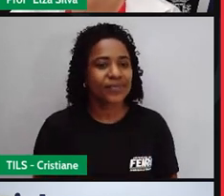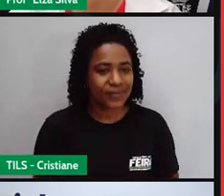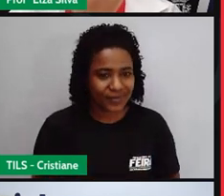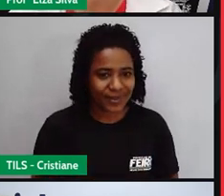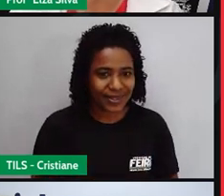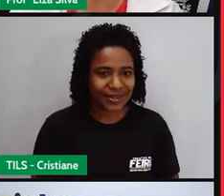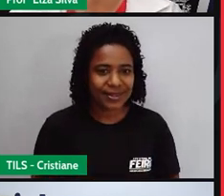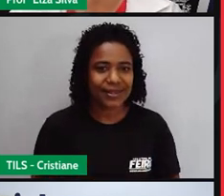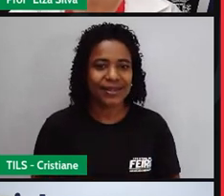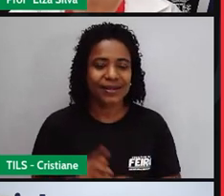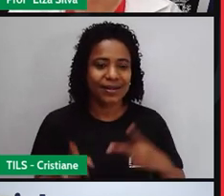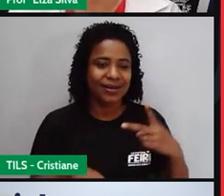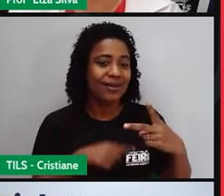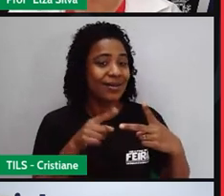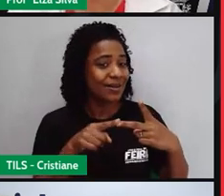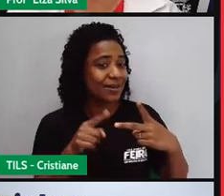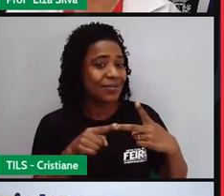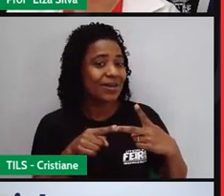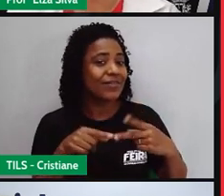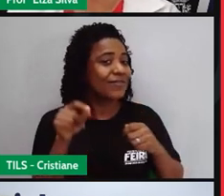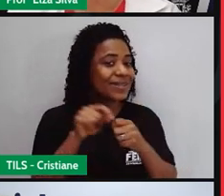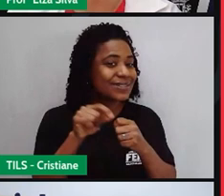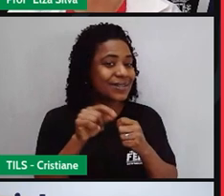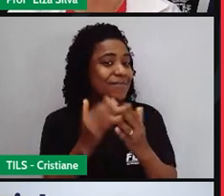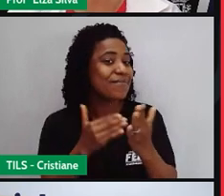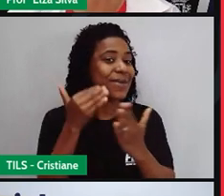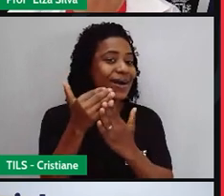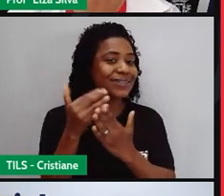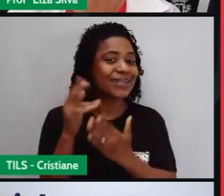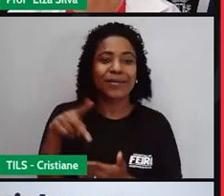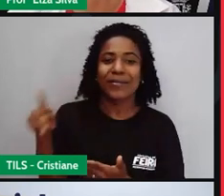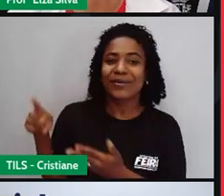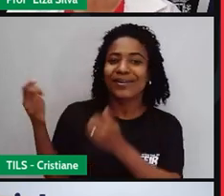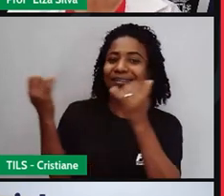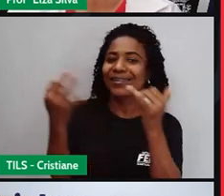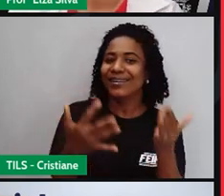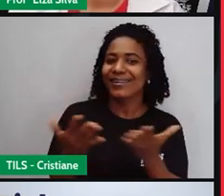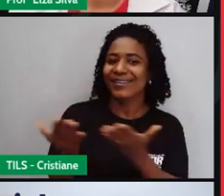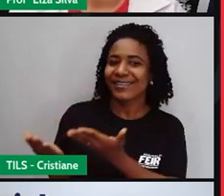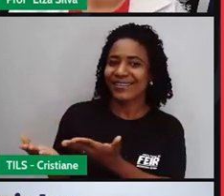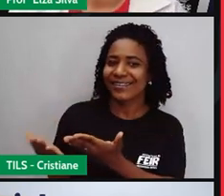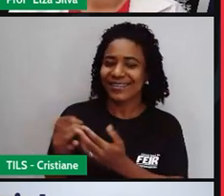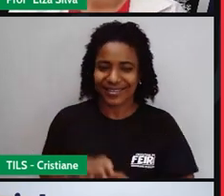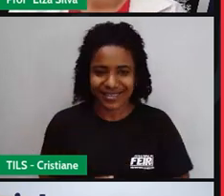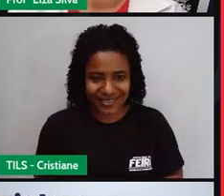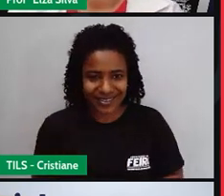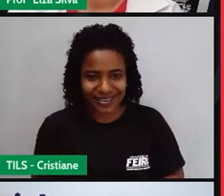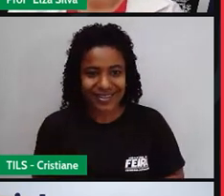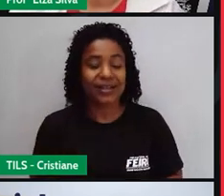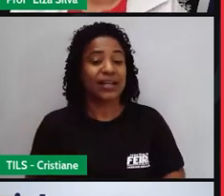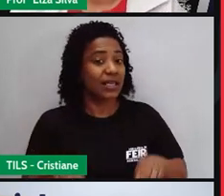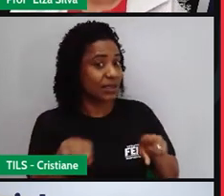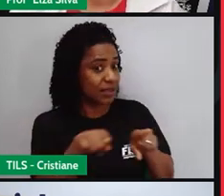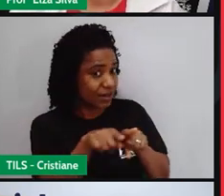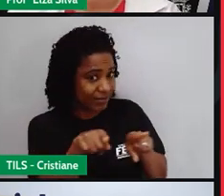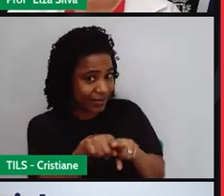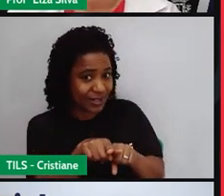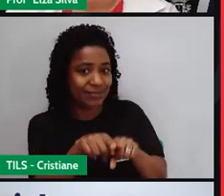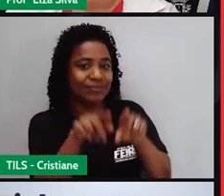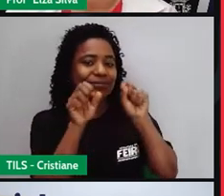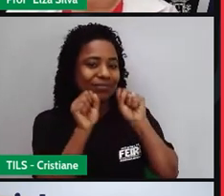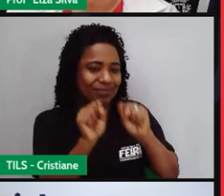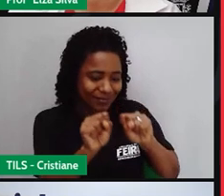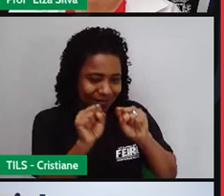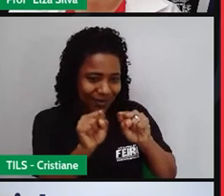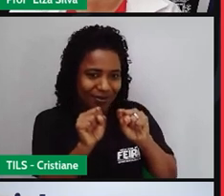nós vamos fazer para desafiar os nossos estudantes? Vocês também vão poder acessar alguns